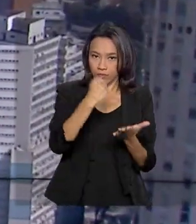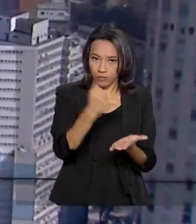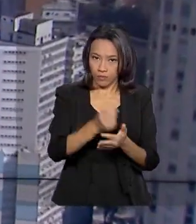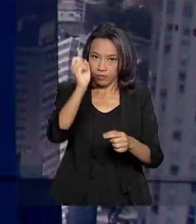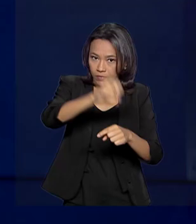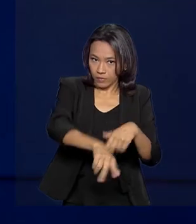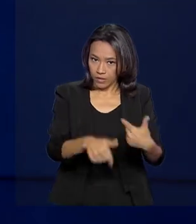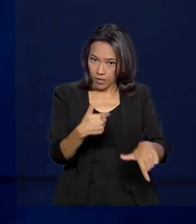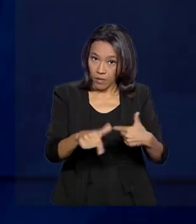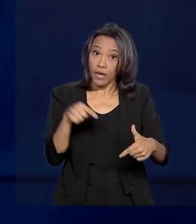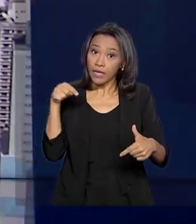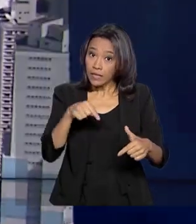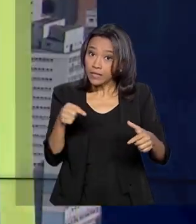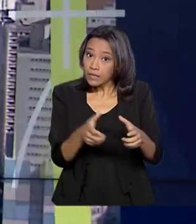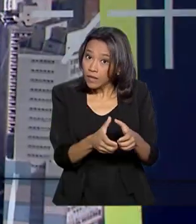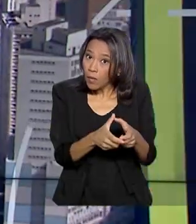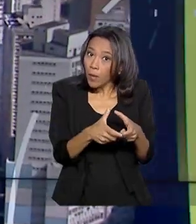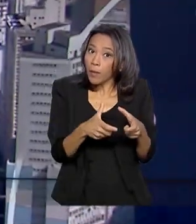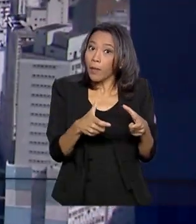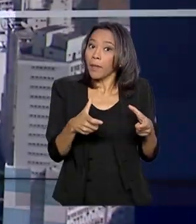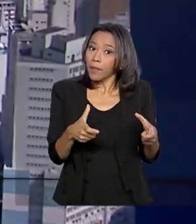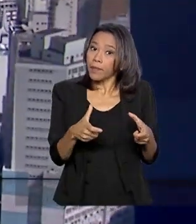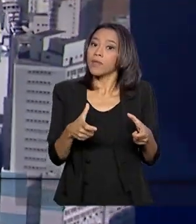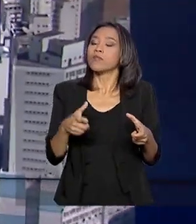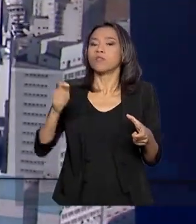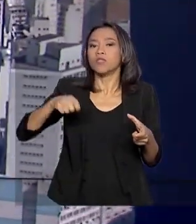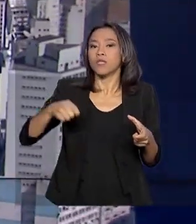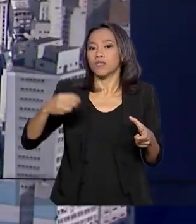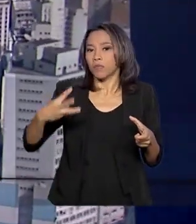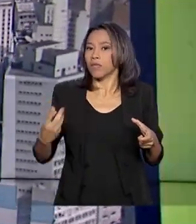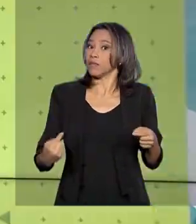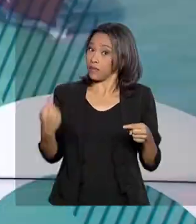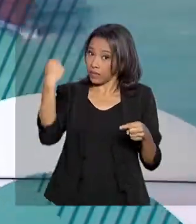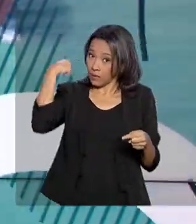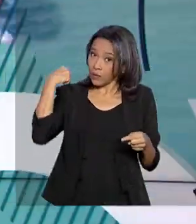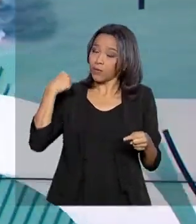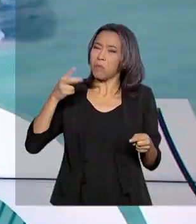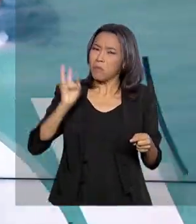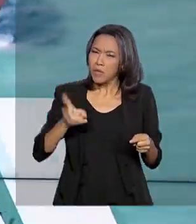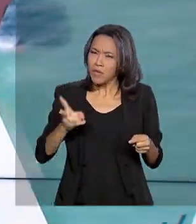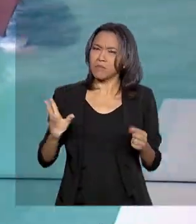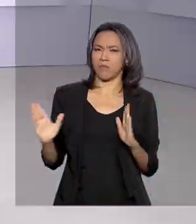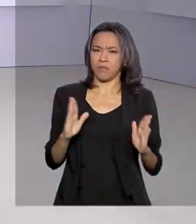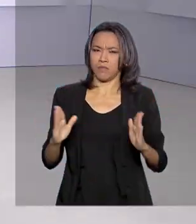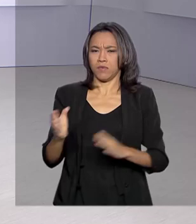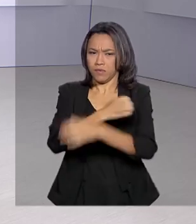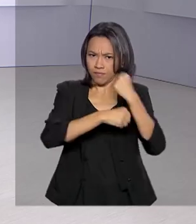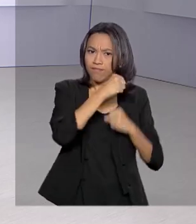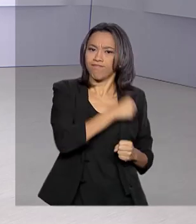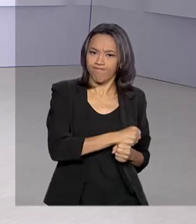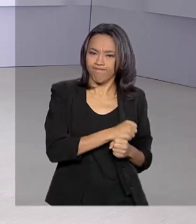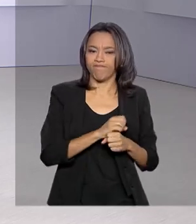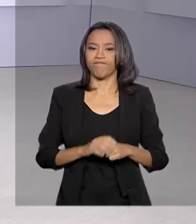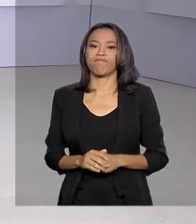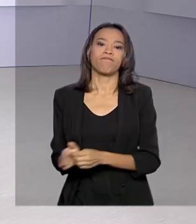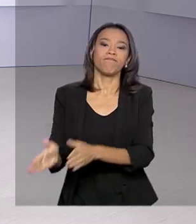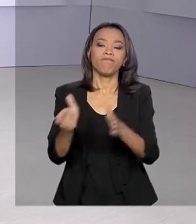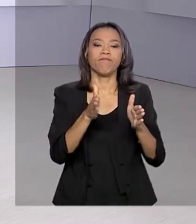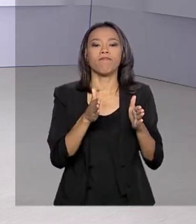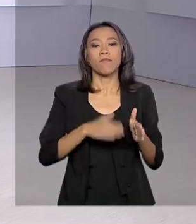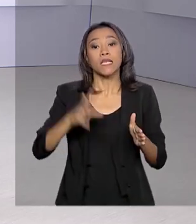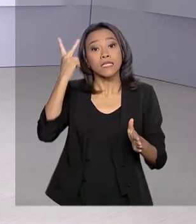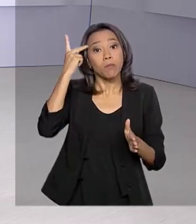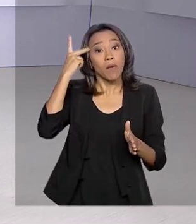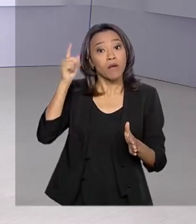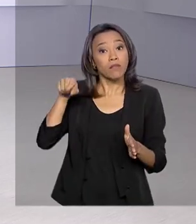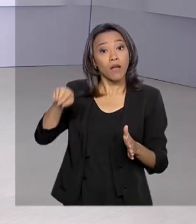O aumento ocorreu tanto em comparação ao trimestre anterior quanto ao mesmo período do ano passado. Em São Paulo, onde